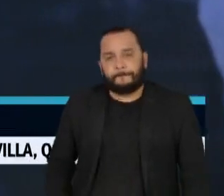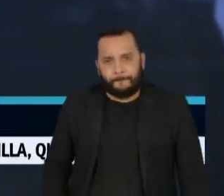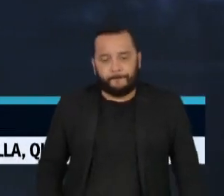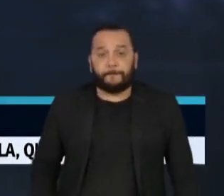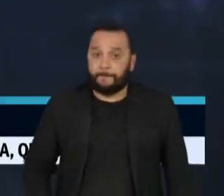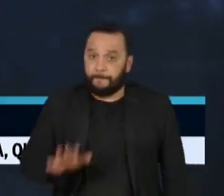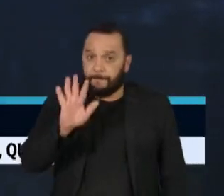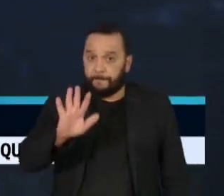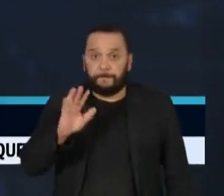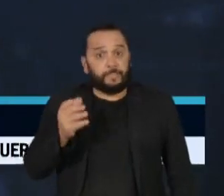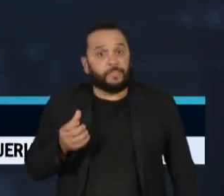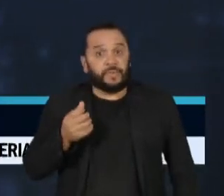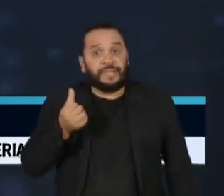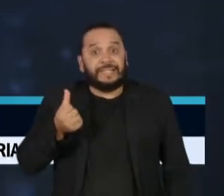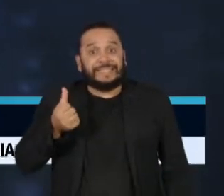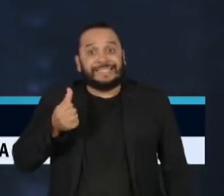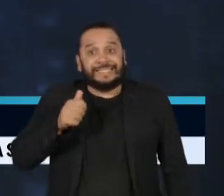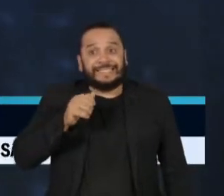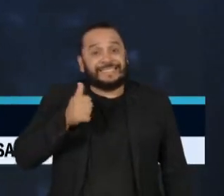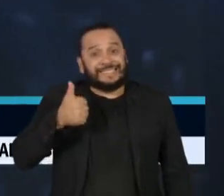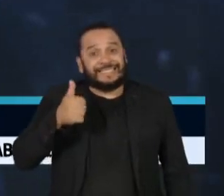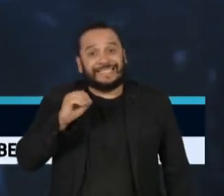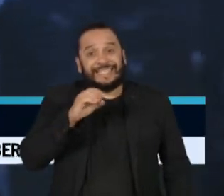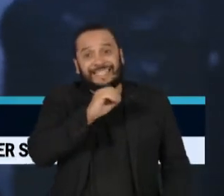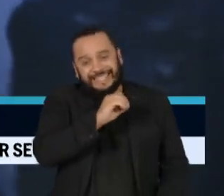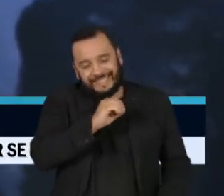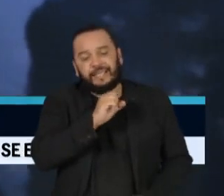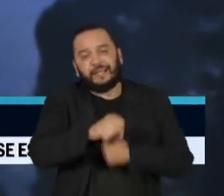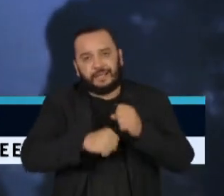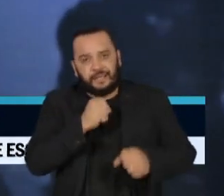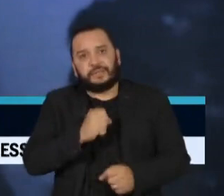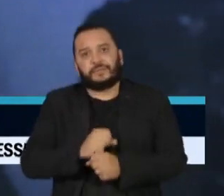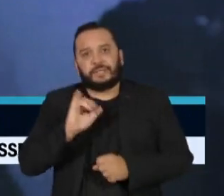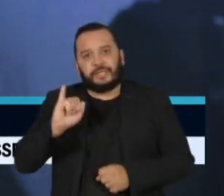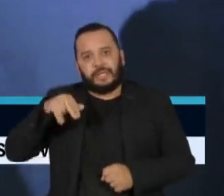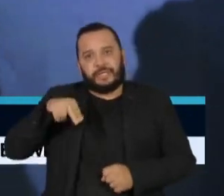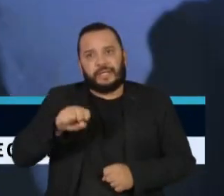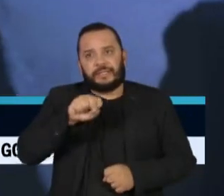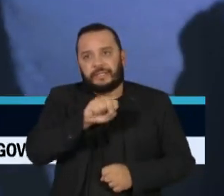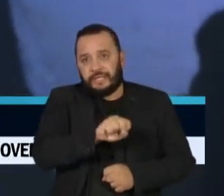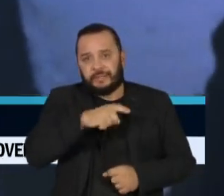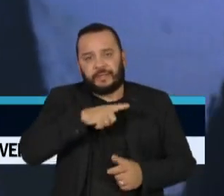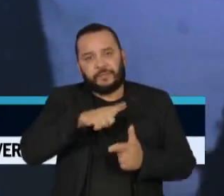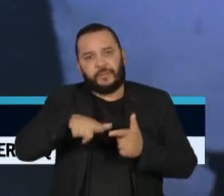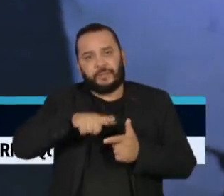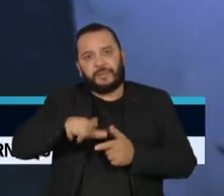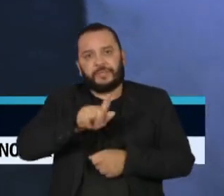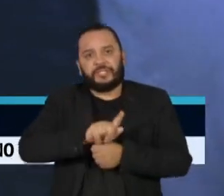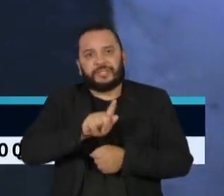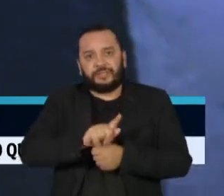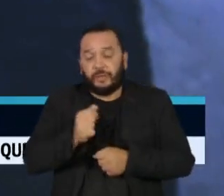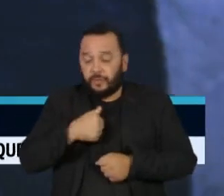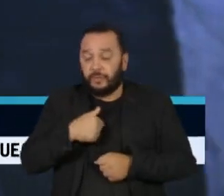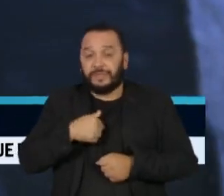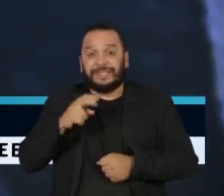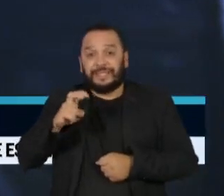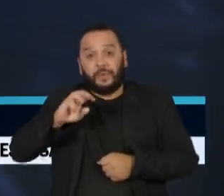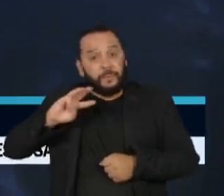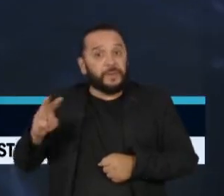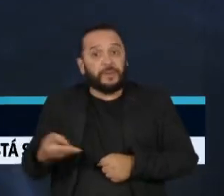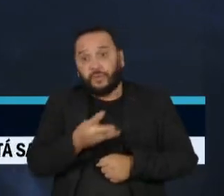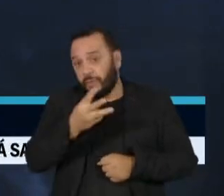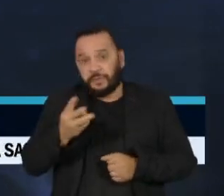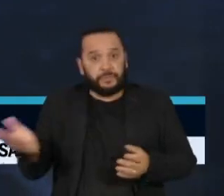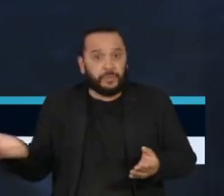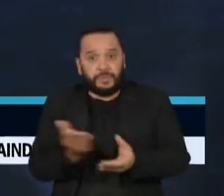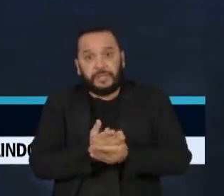Prestes a completar 100 anos, a Previdência Social no Brasil enfrenta um problema crônico de gestão. Mais de 5 milhões de processos do